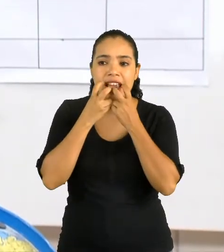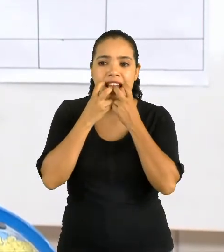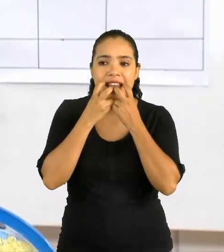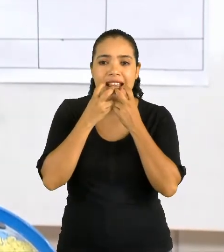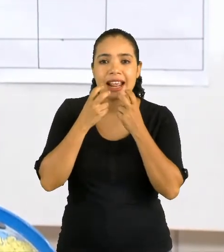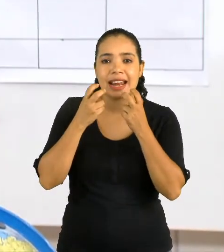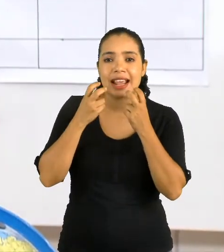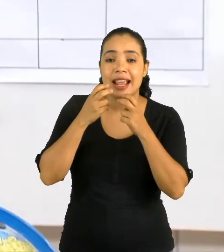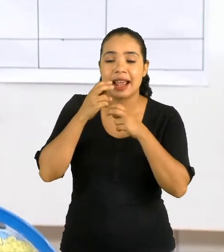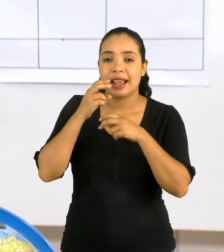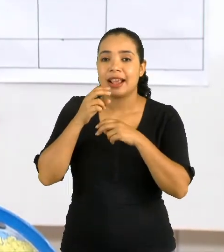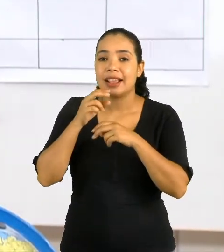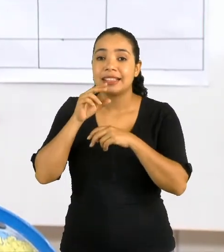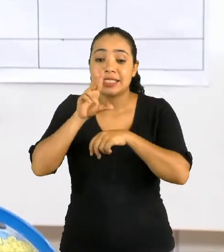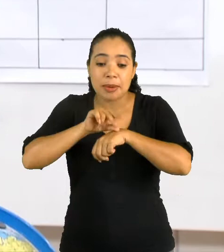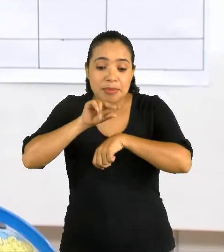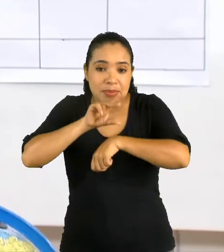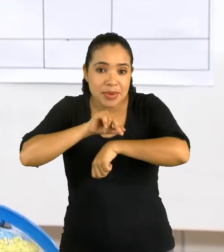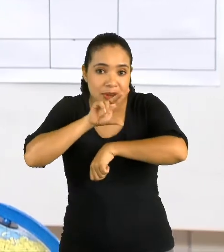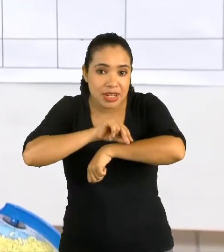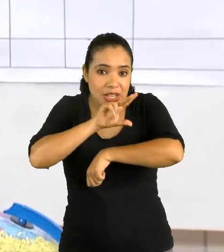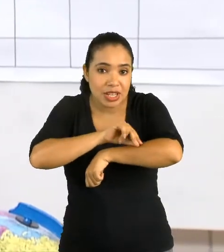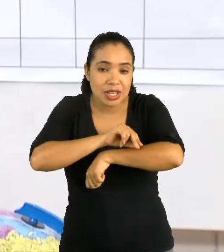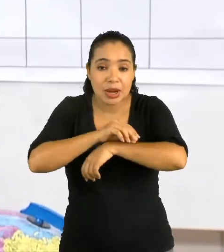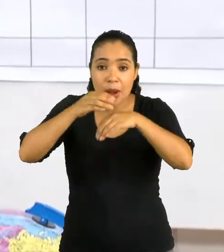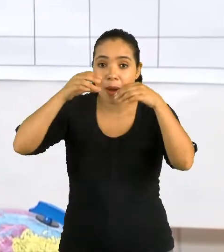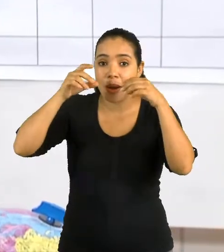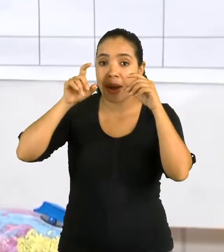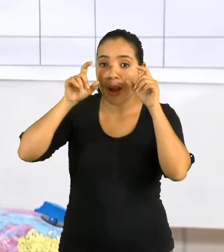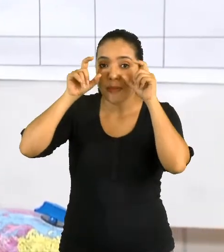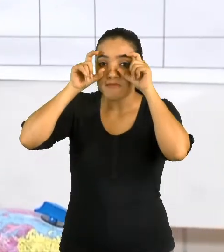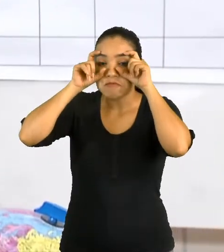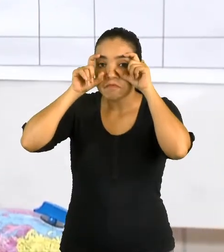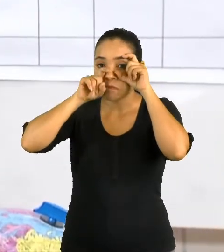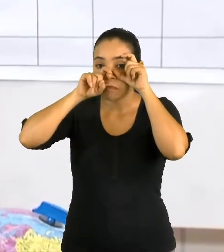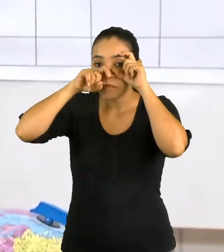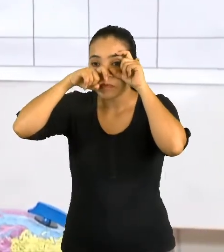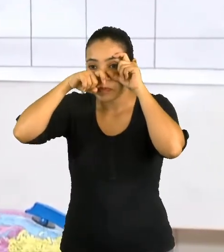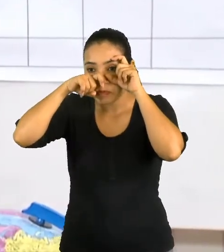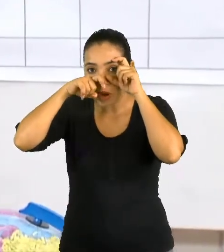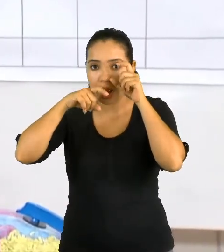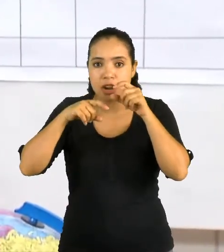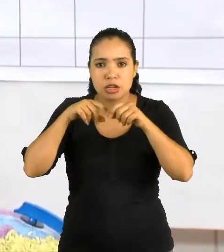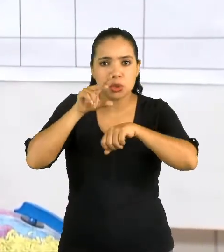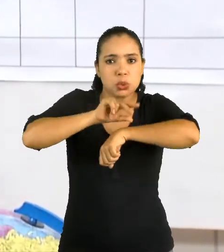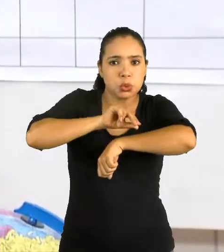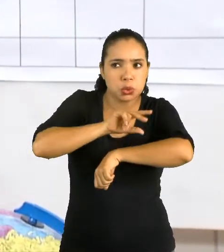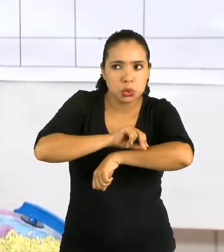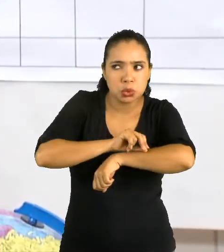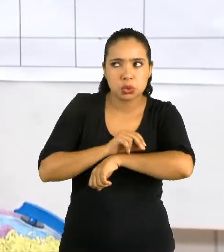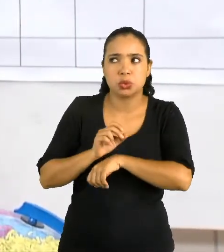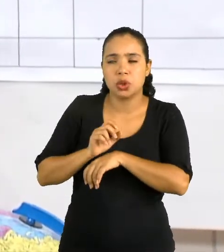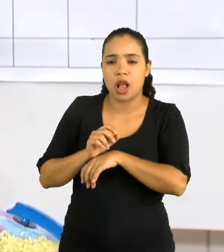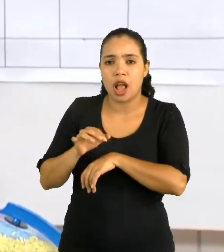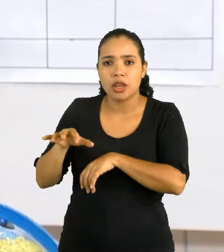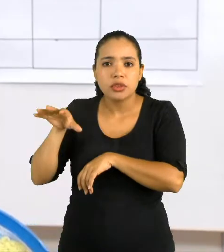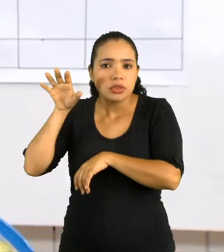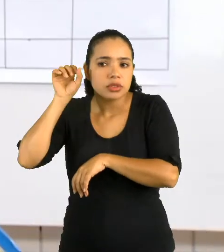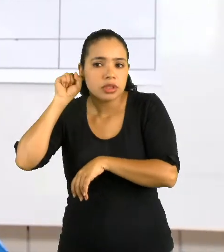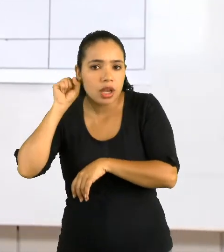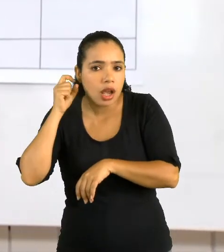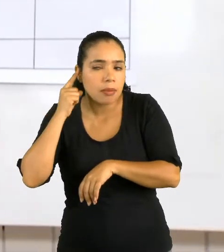e de corujas. Em que período nós ouvimos o